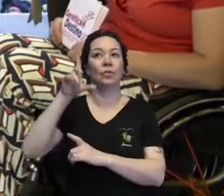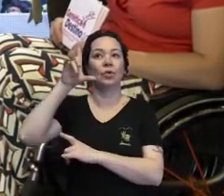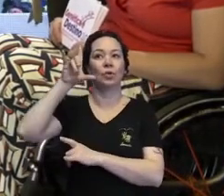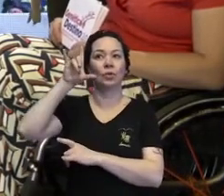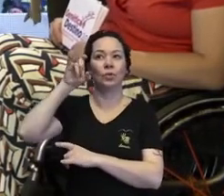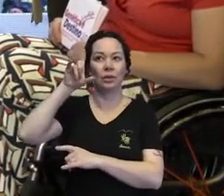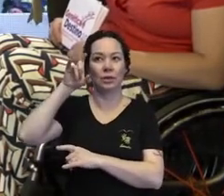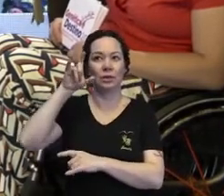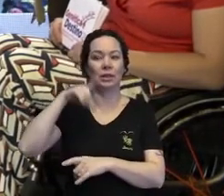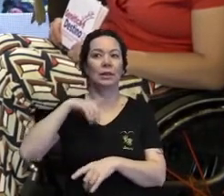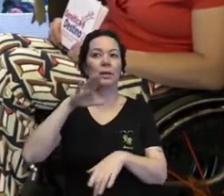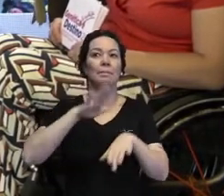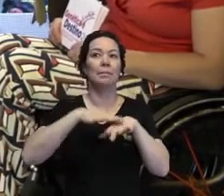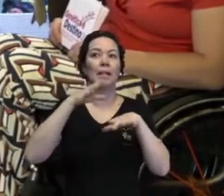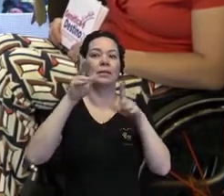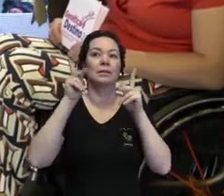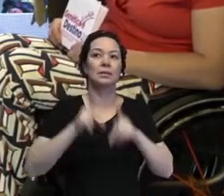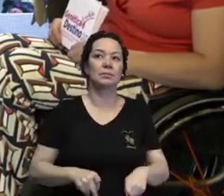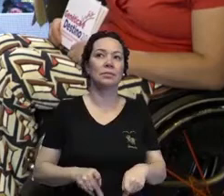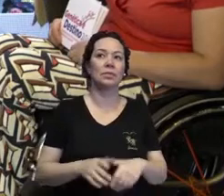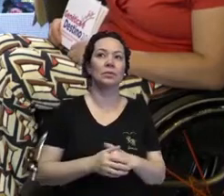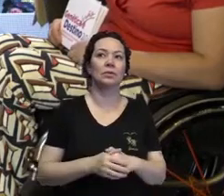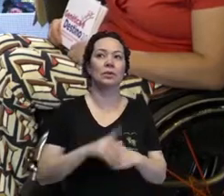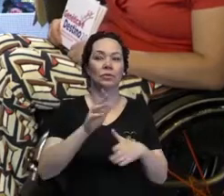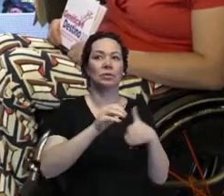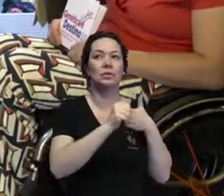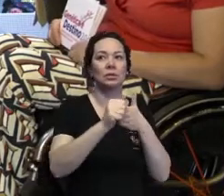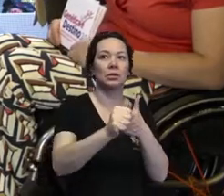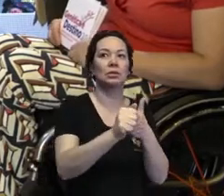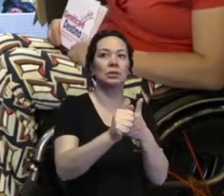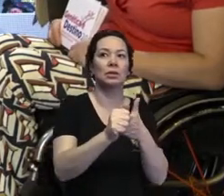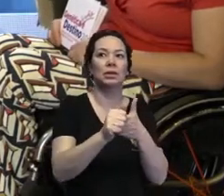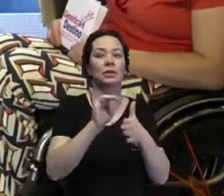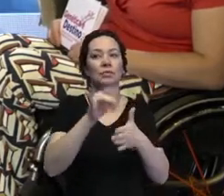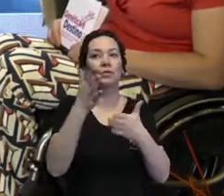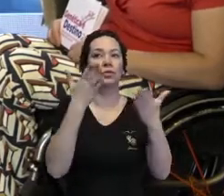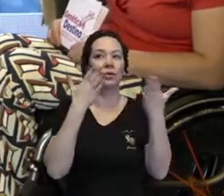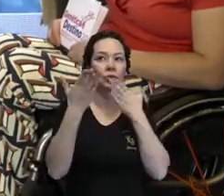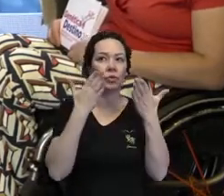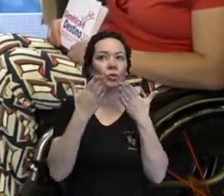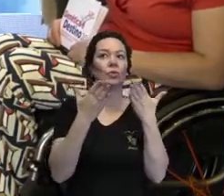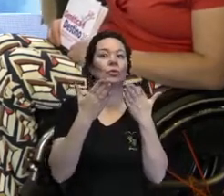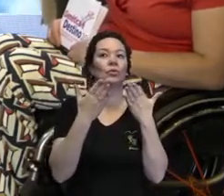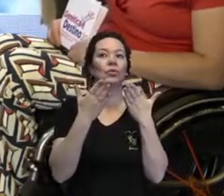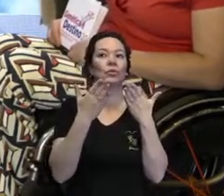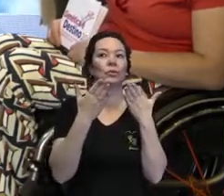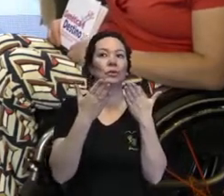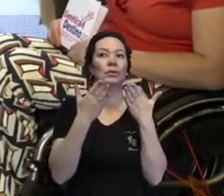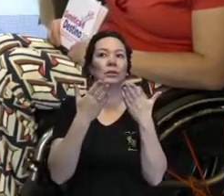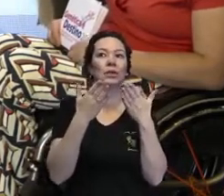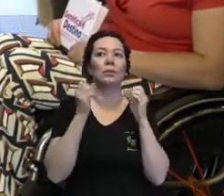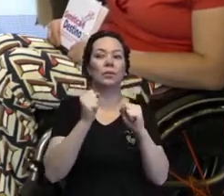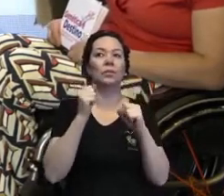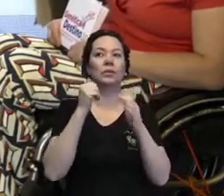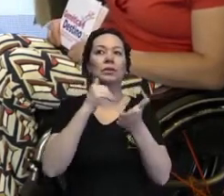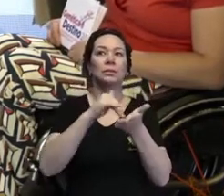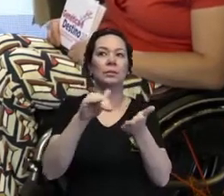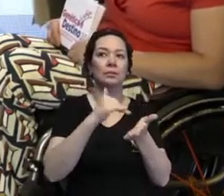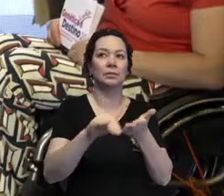mais presente. Por isso, sigam-me por lá e qualquer dúvida, qualquer questão, é só enviar mensagem privada.